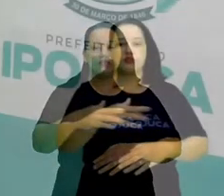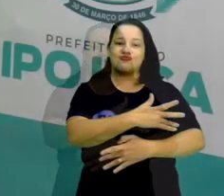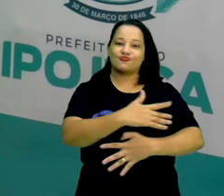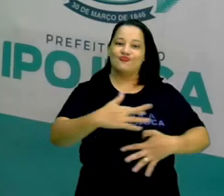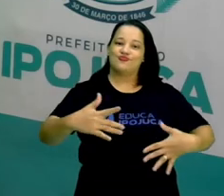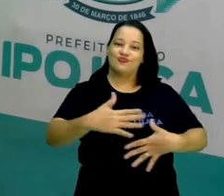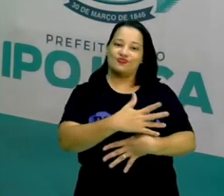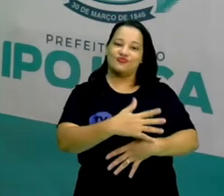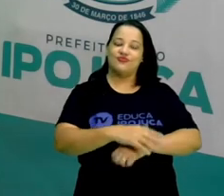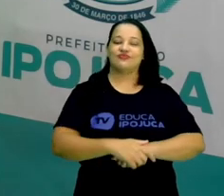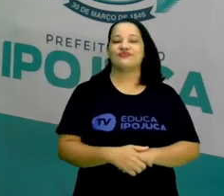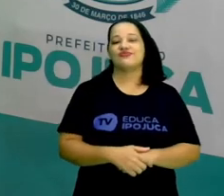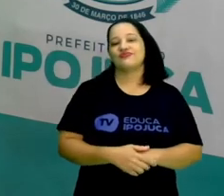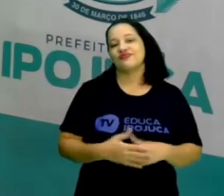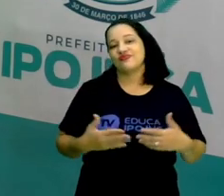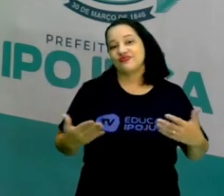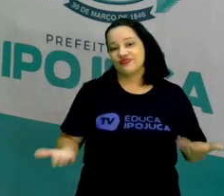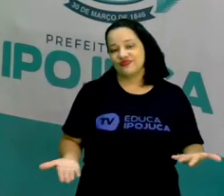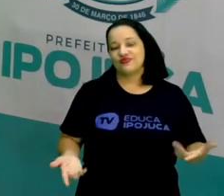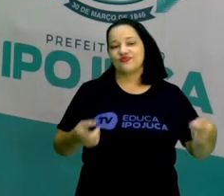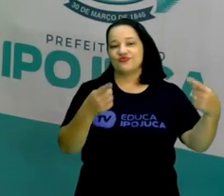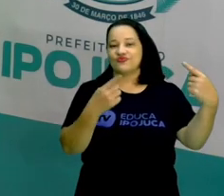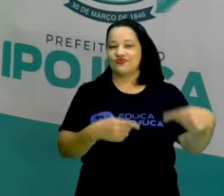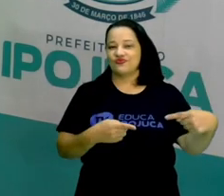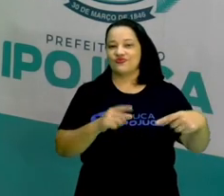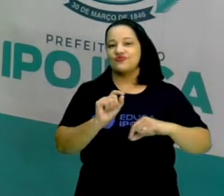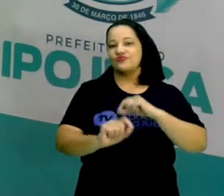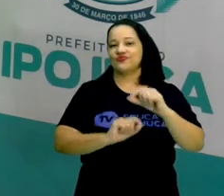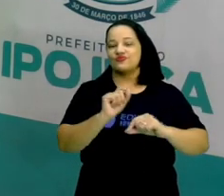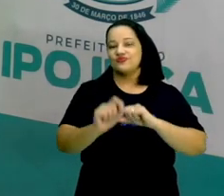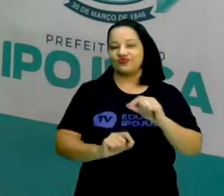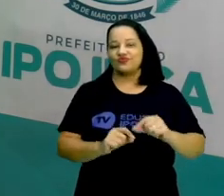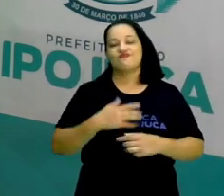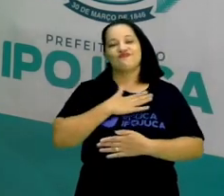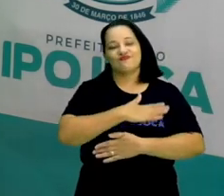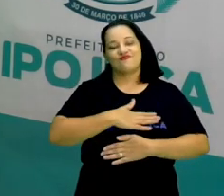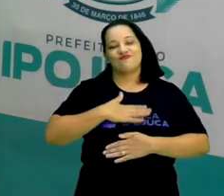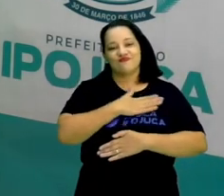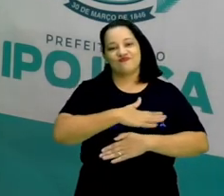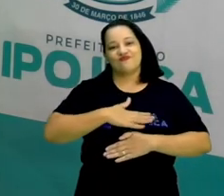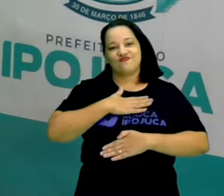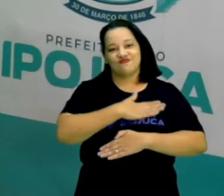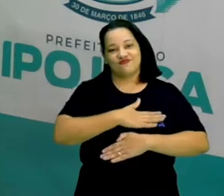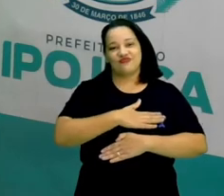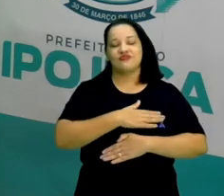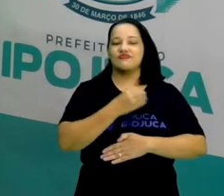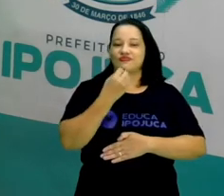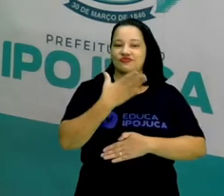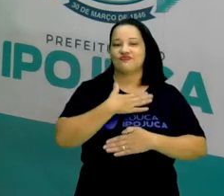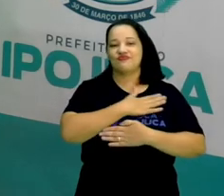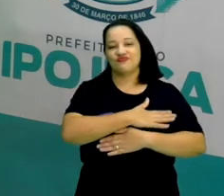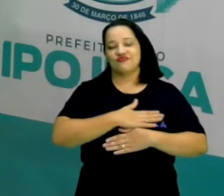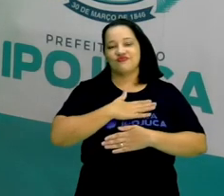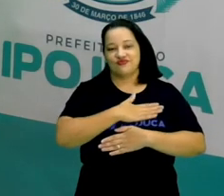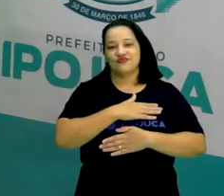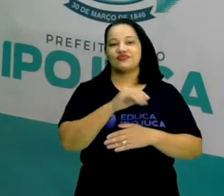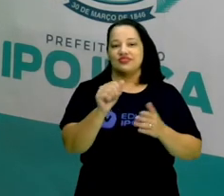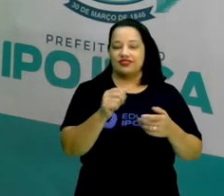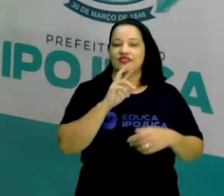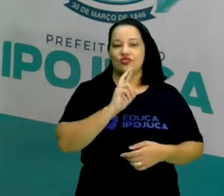o nosso desafio é super gostoso, vai ser prazeroso em fazer.